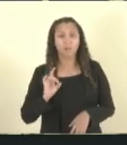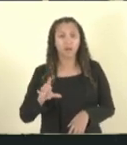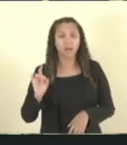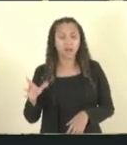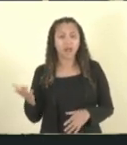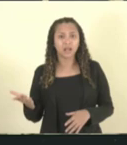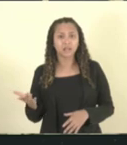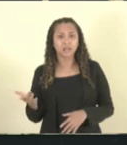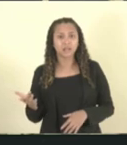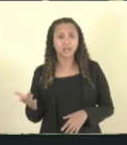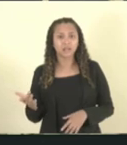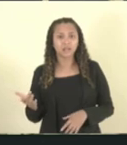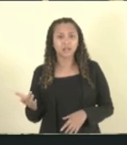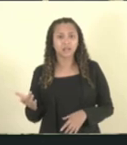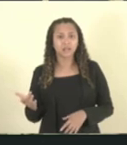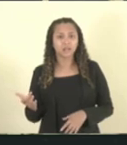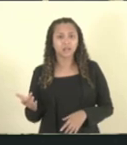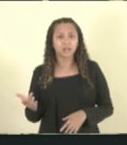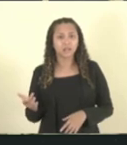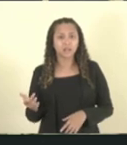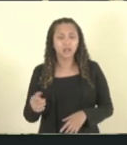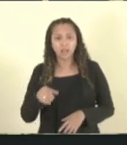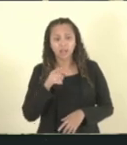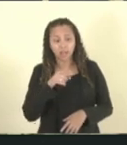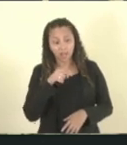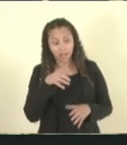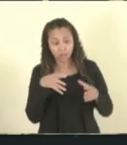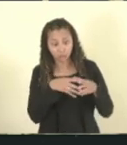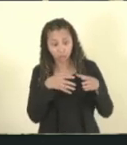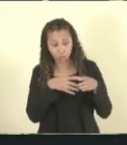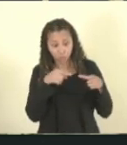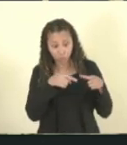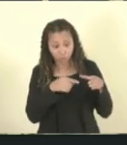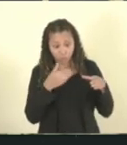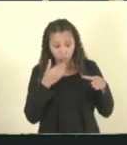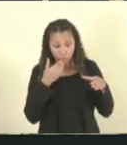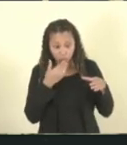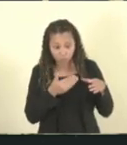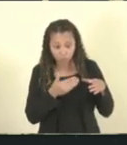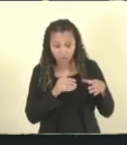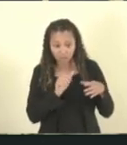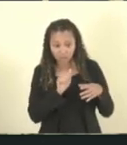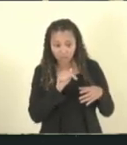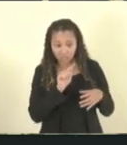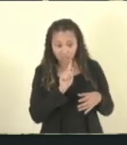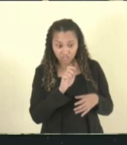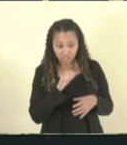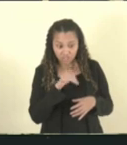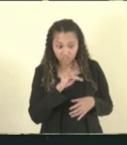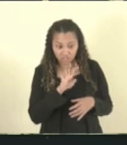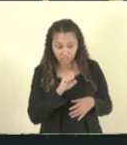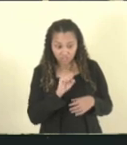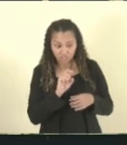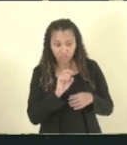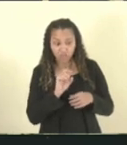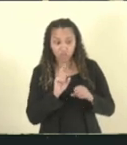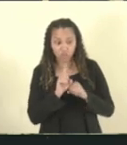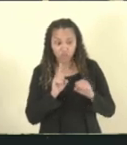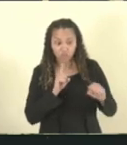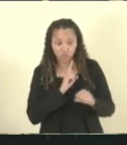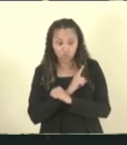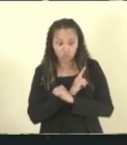público. Eles estão reivindicando os agentes socioeducativos na